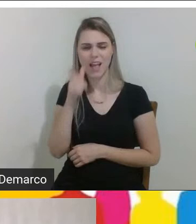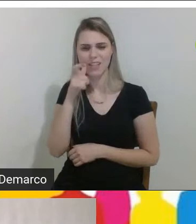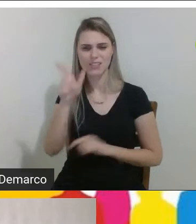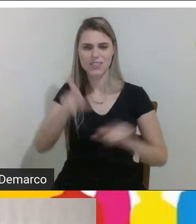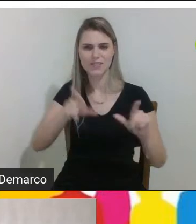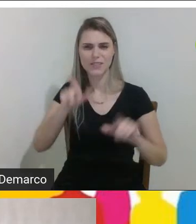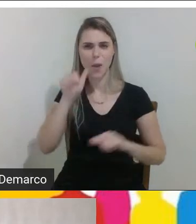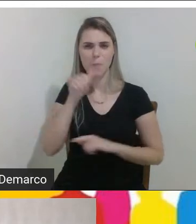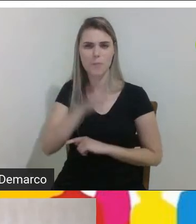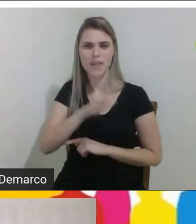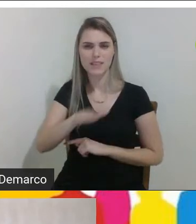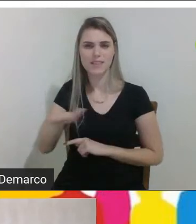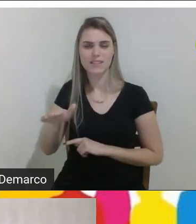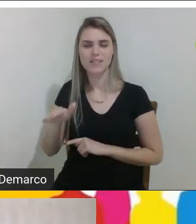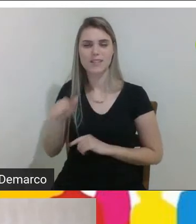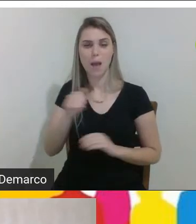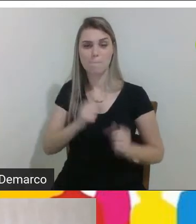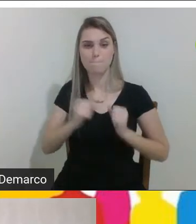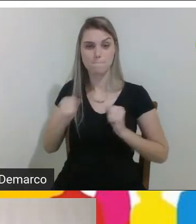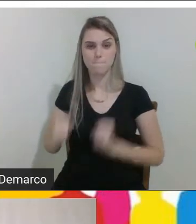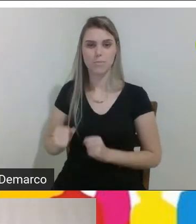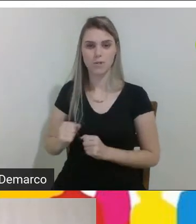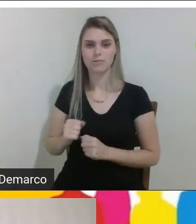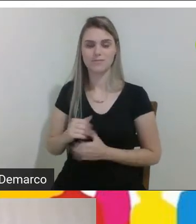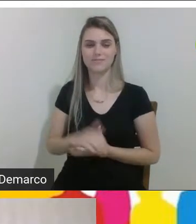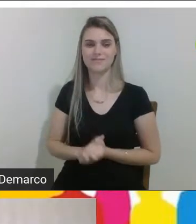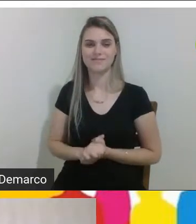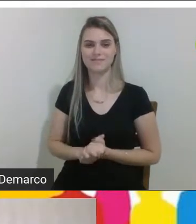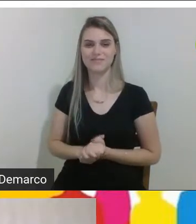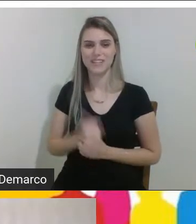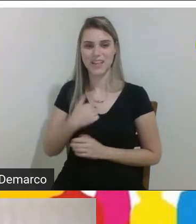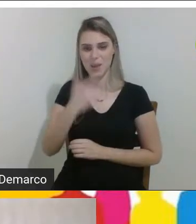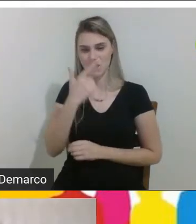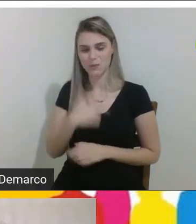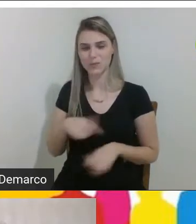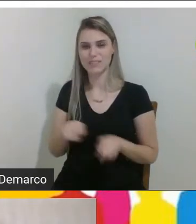é mas eu sou super poderosa também